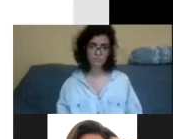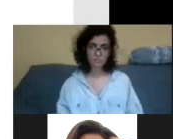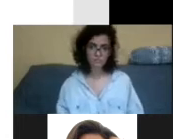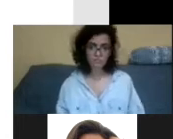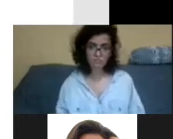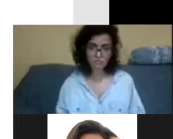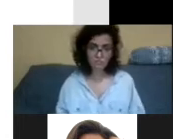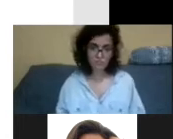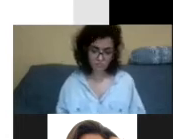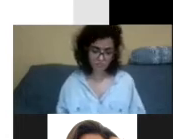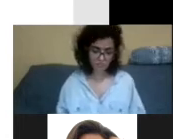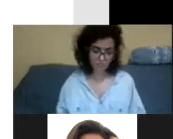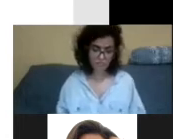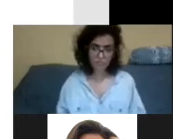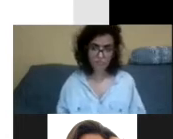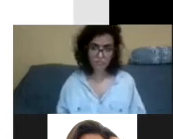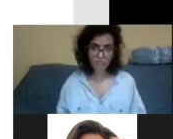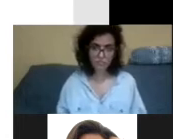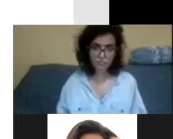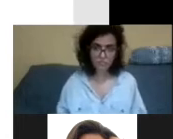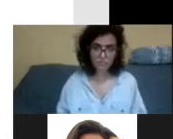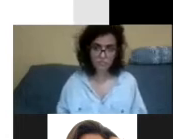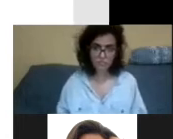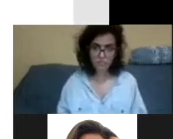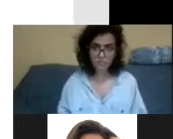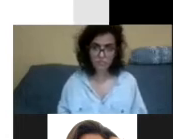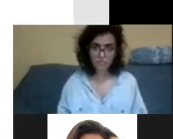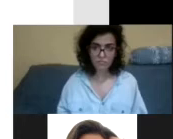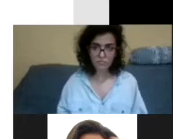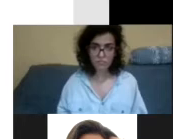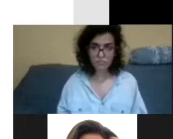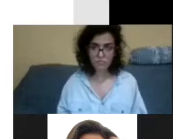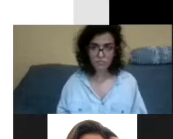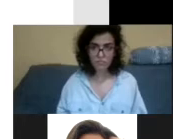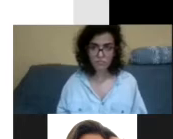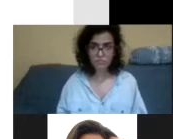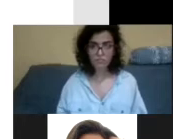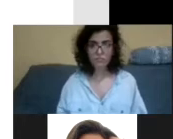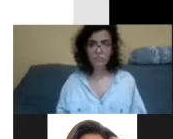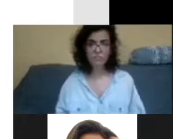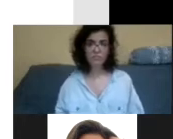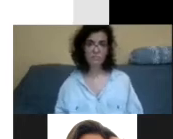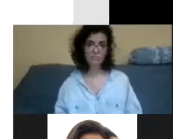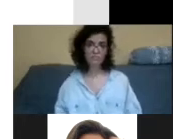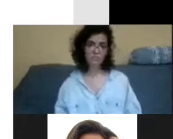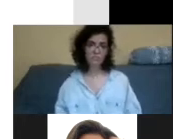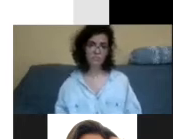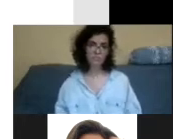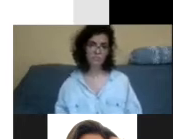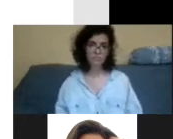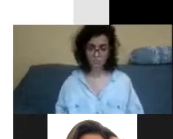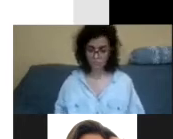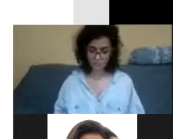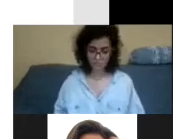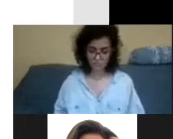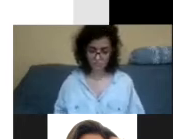uniforme, né? Um espaço e meio entre as frases, se precisar, dois espaços entre as palavras para destacar bem e